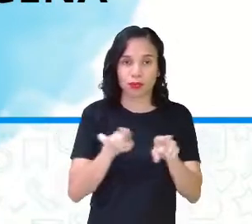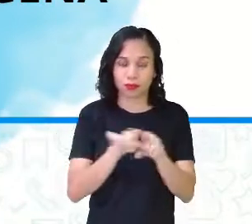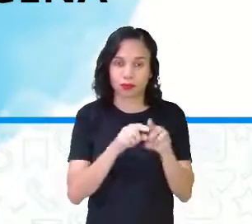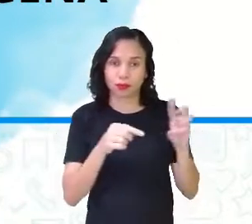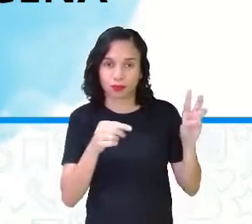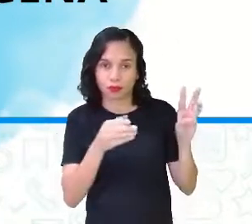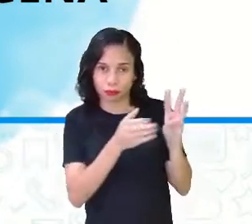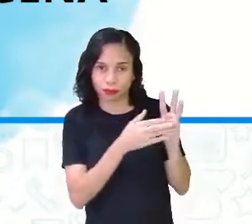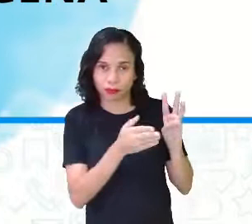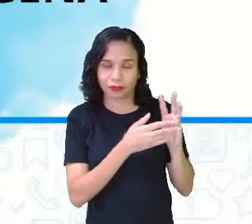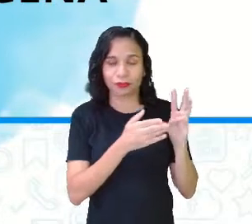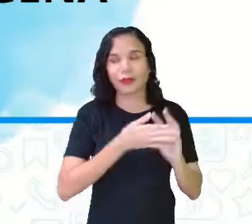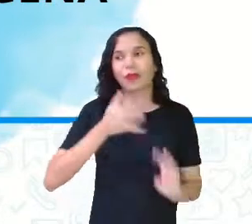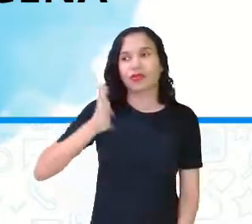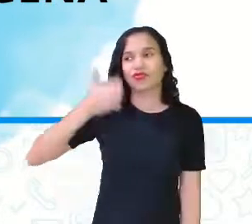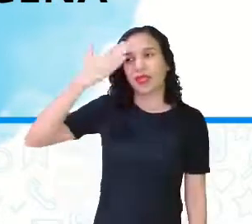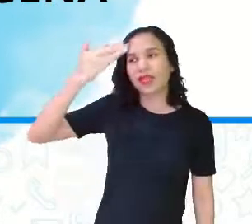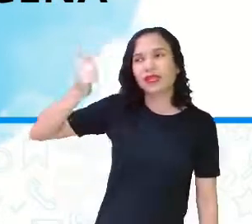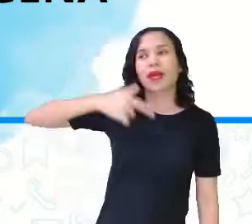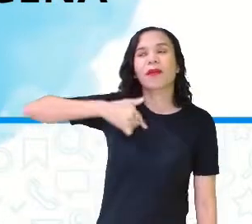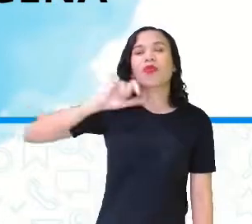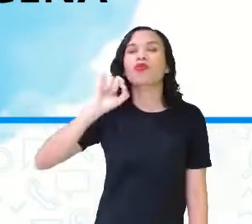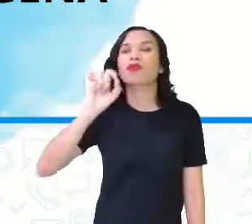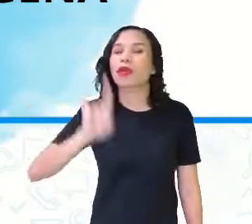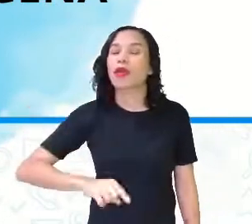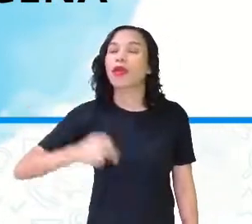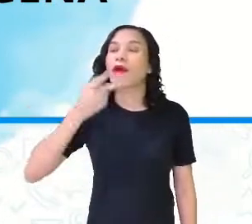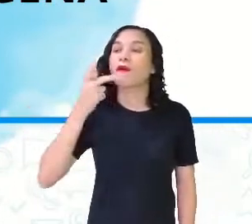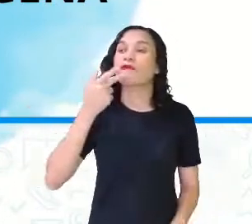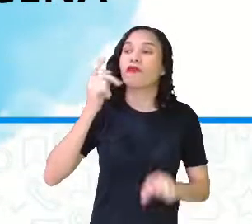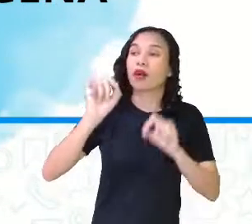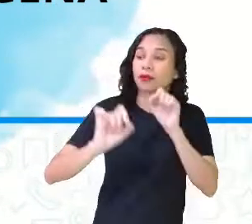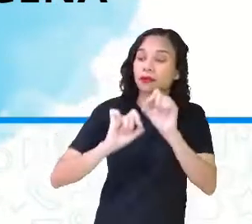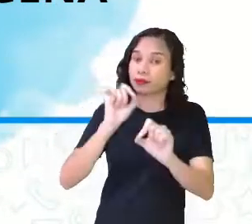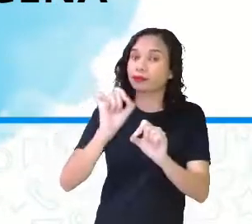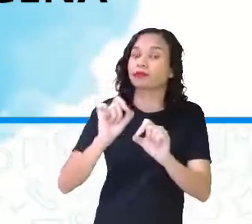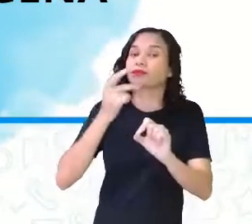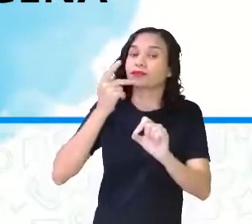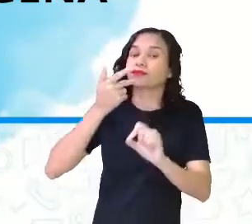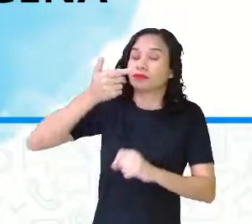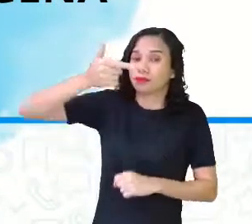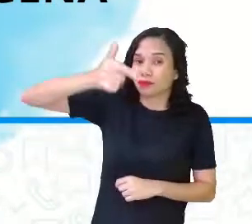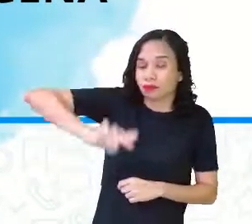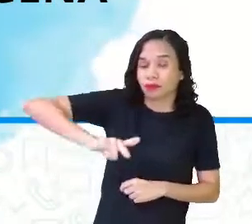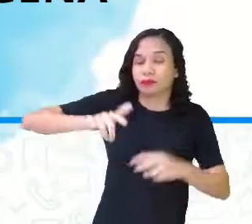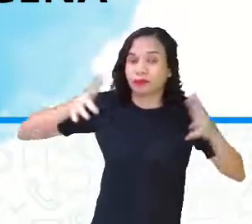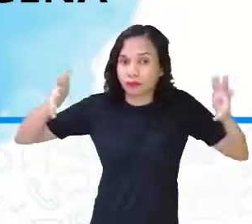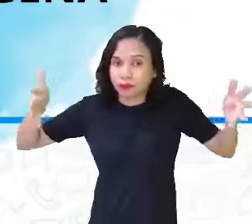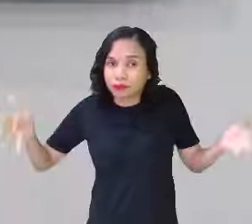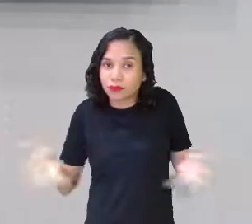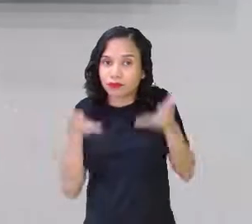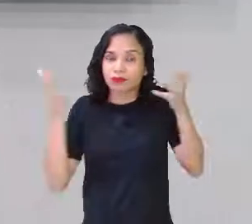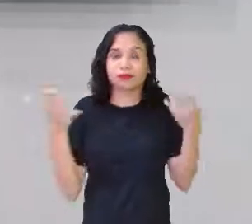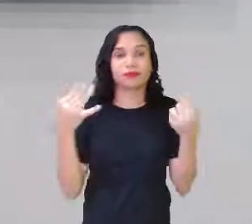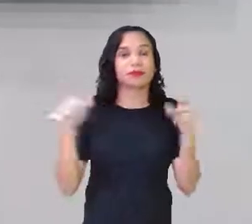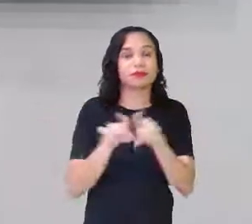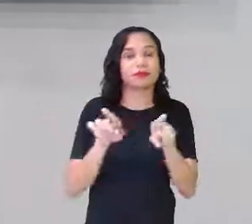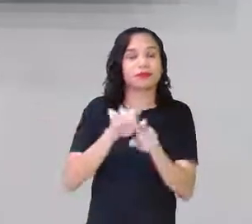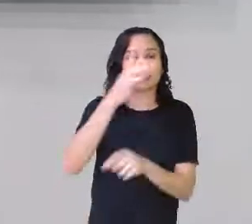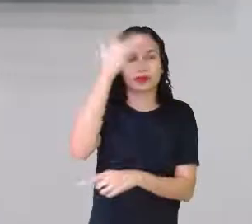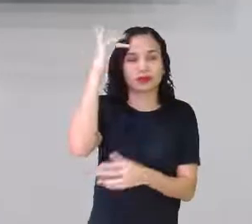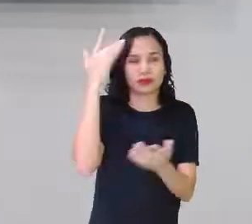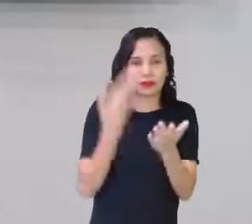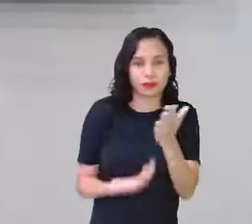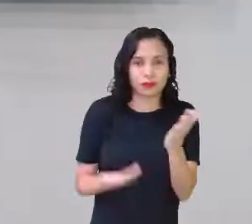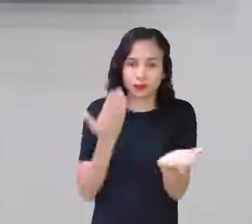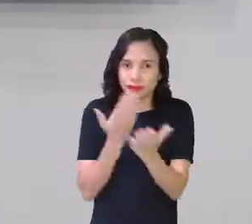certeza já vai saber qual é a sílaba tônica. Porque eu disse a vocês o seguinte, e vou repetir agora, tanto para reforçar, quanto para quem perdeu